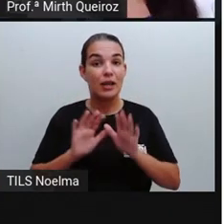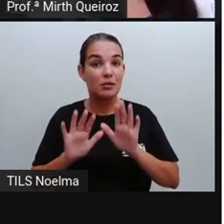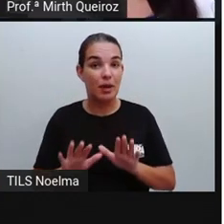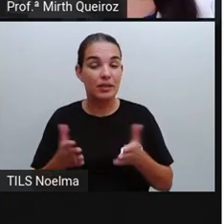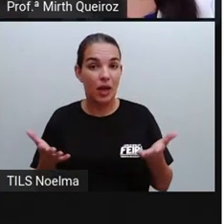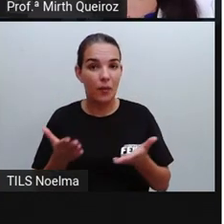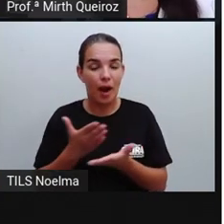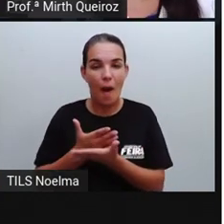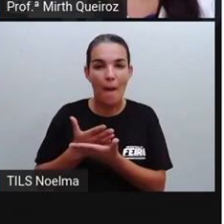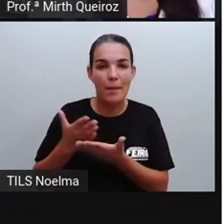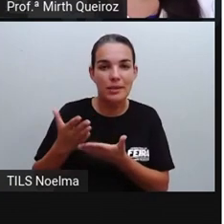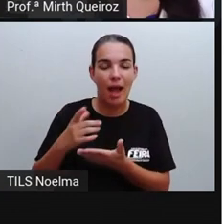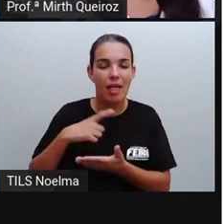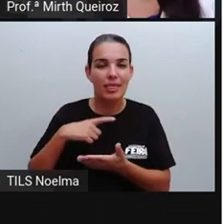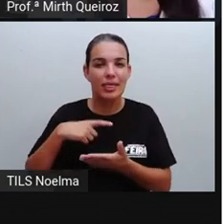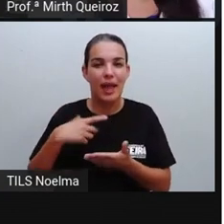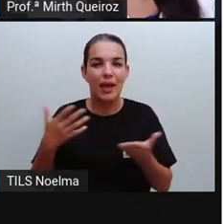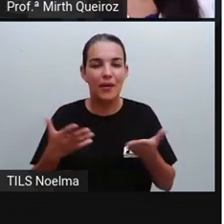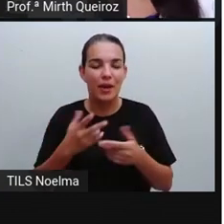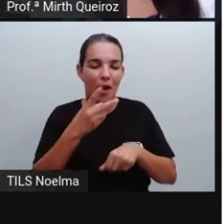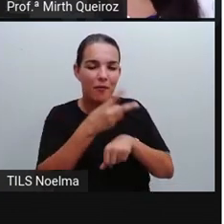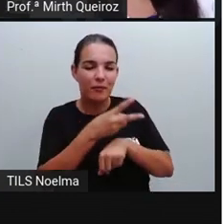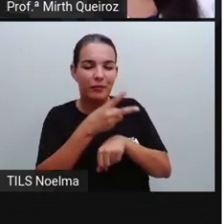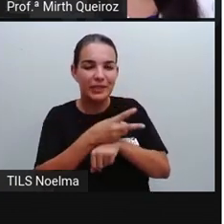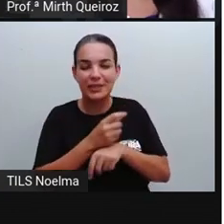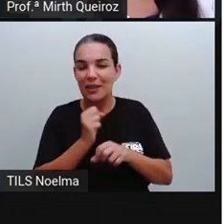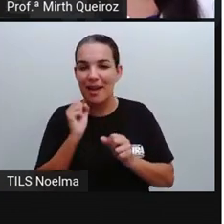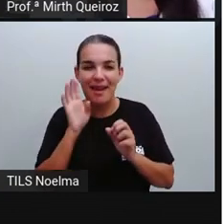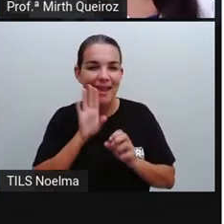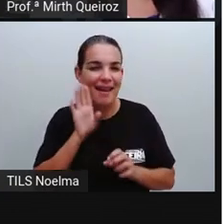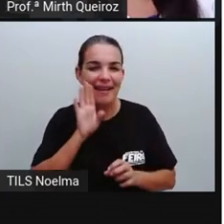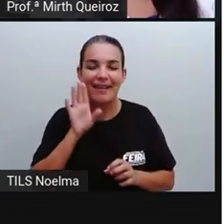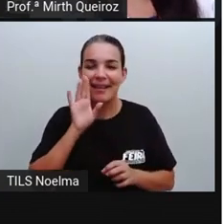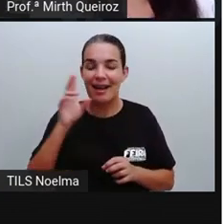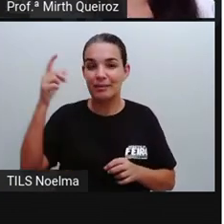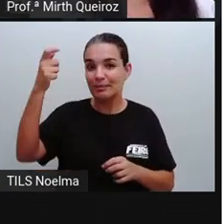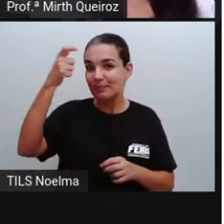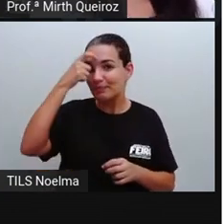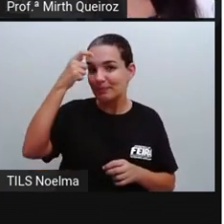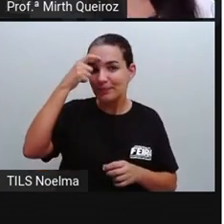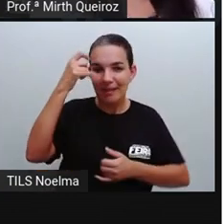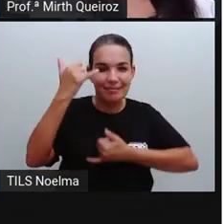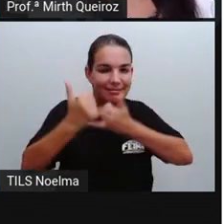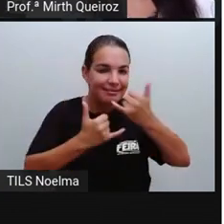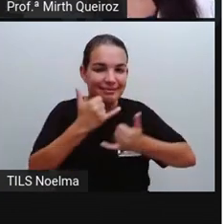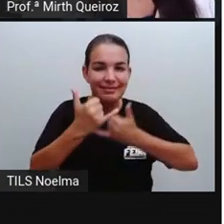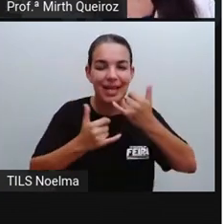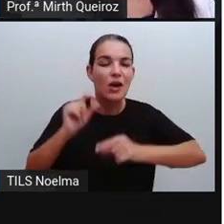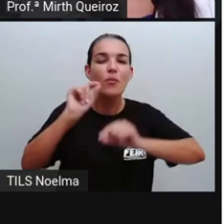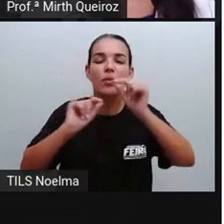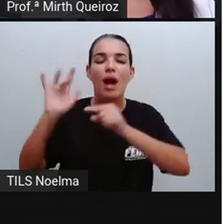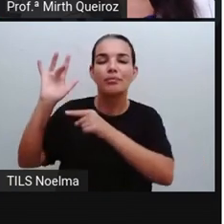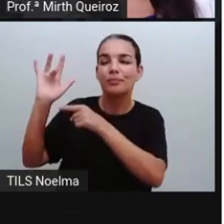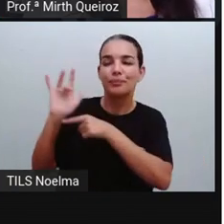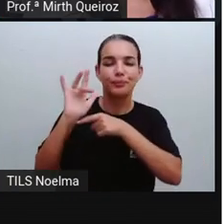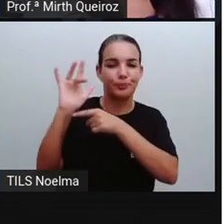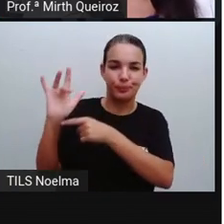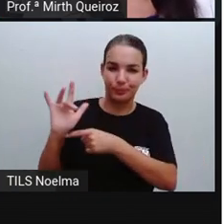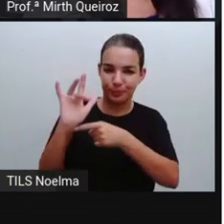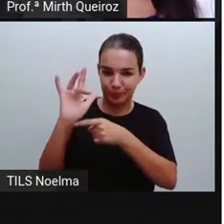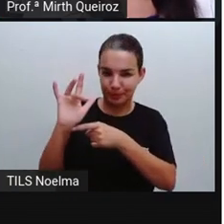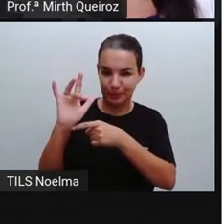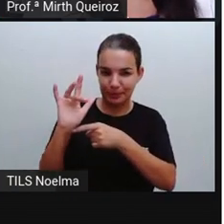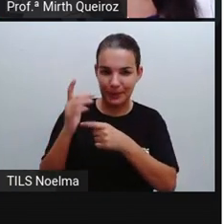gente começar, eu trouxe aqui para vocês uma animação que vai conscientizar de maneira lúdica sobre o Aedes